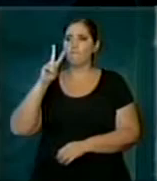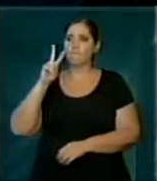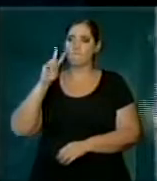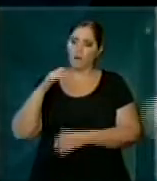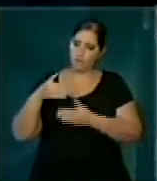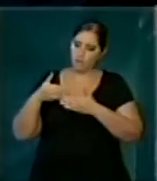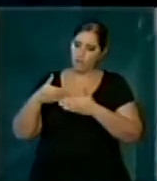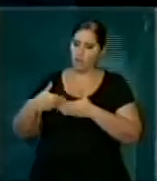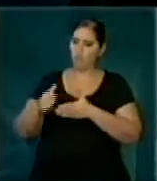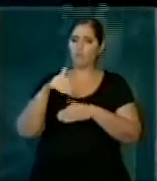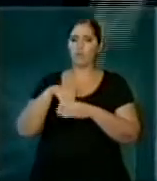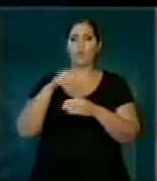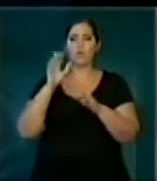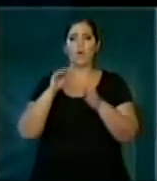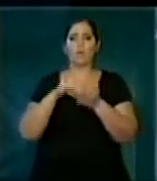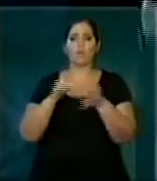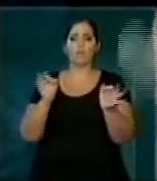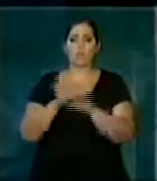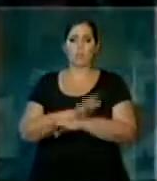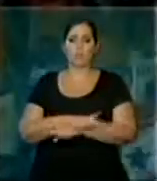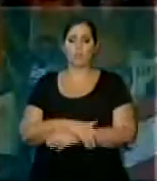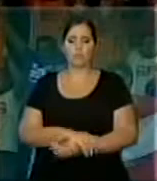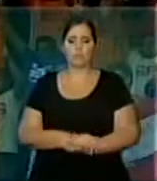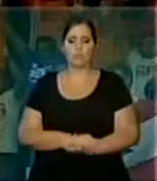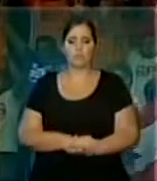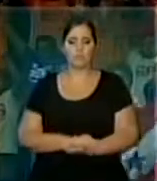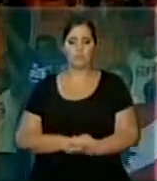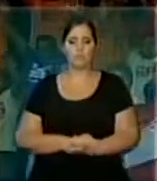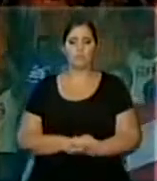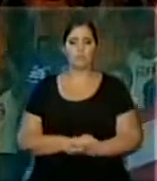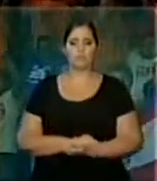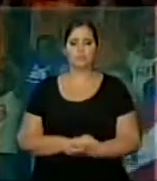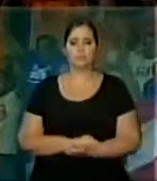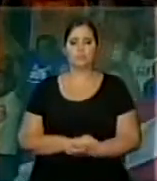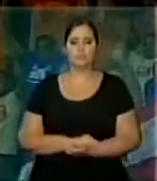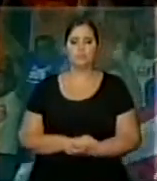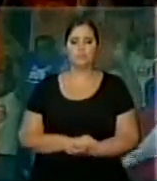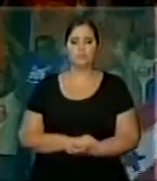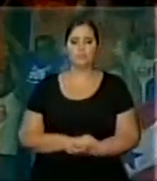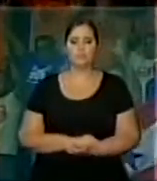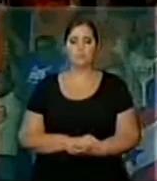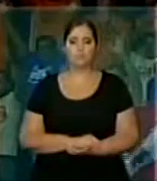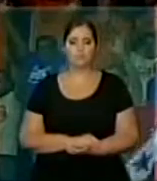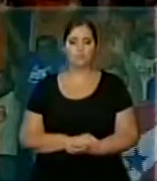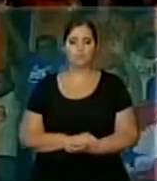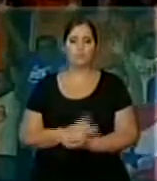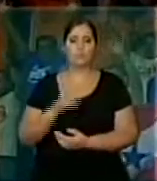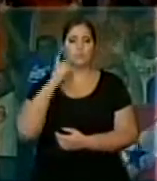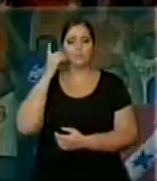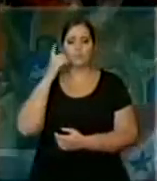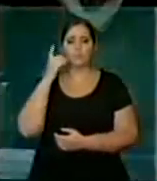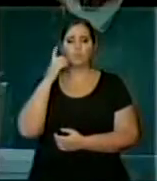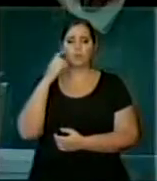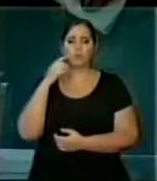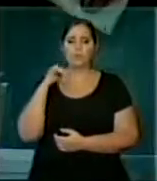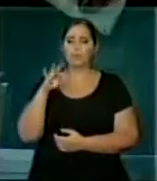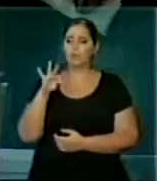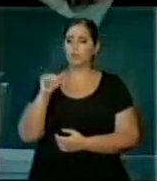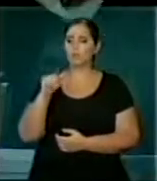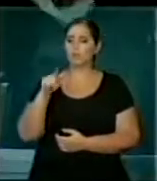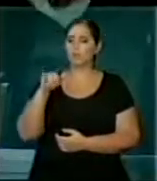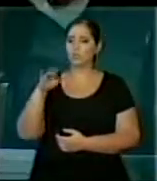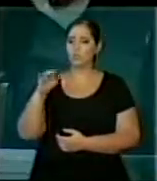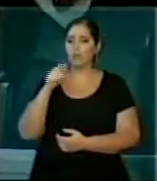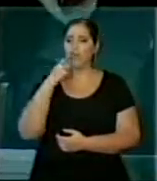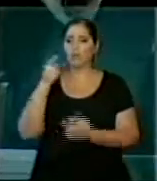... até o final. Muito obrigado e um forte abraço a todos os policiais. Senhor Presidente, deputado Marcelo Tajiba para falar